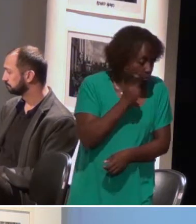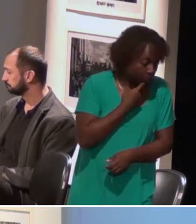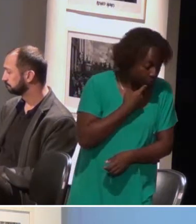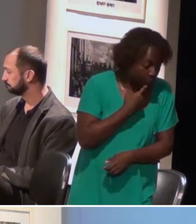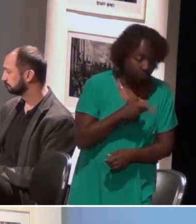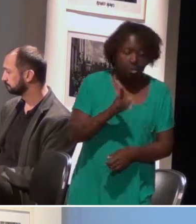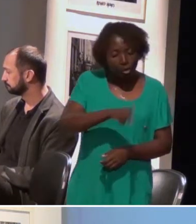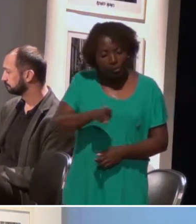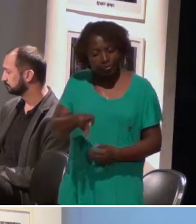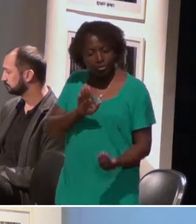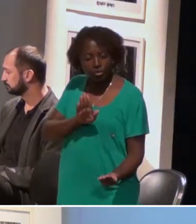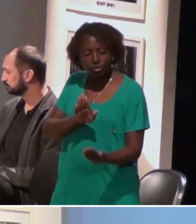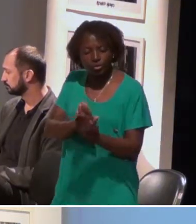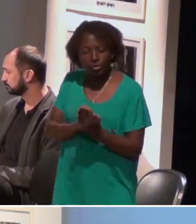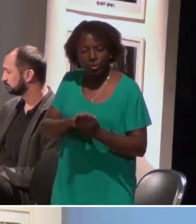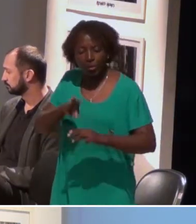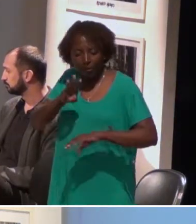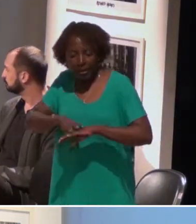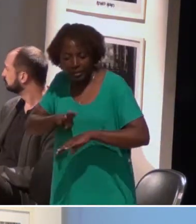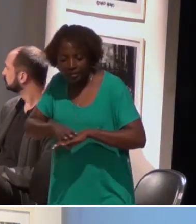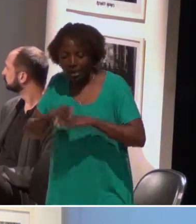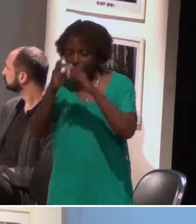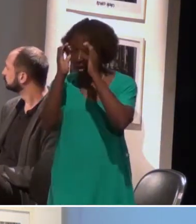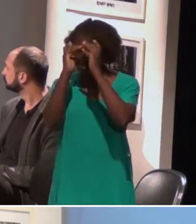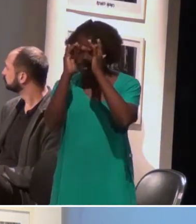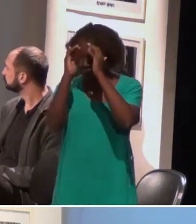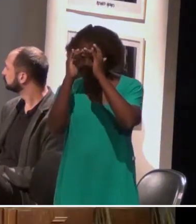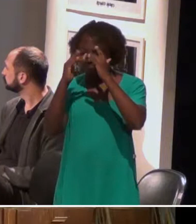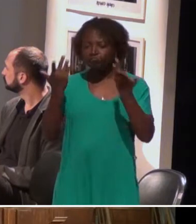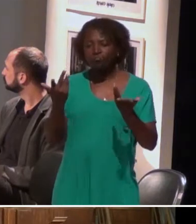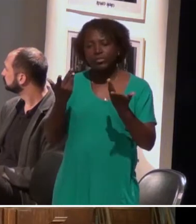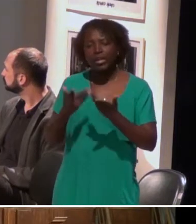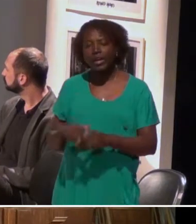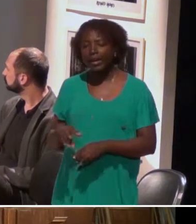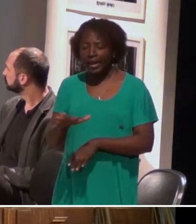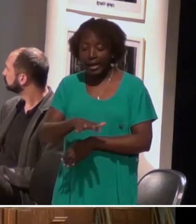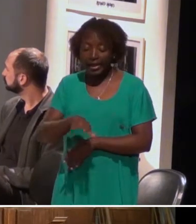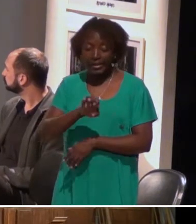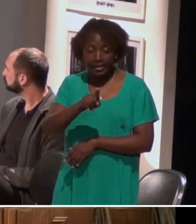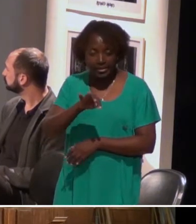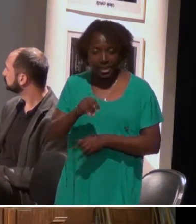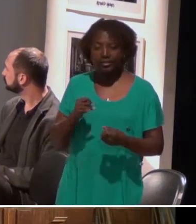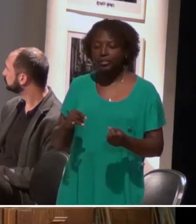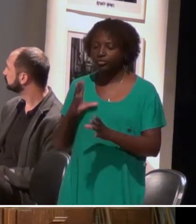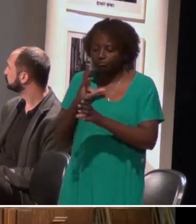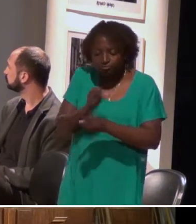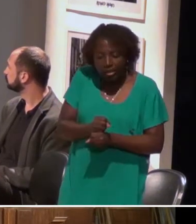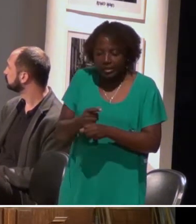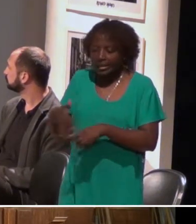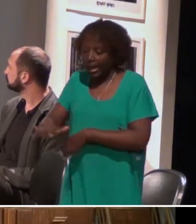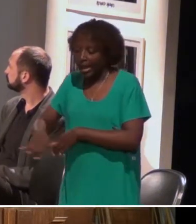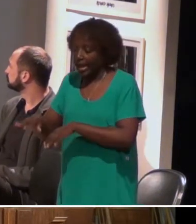um professor que trabalha matemática e raciocínio lógico, a área de exatas, a gente trabalha arte educativa,